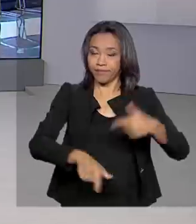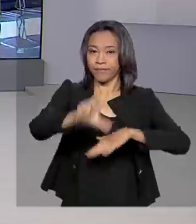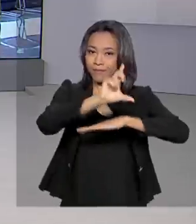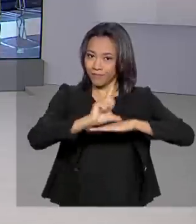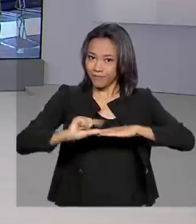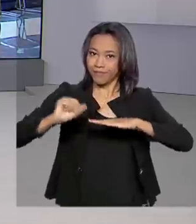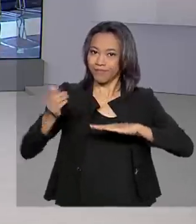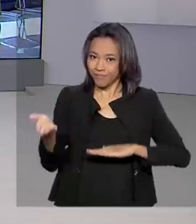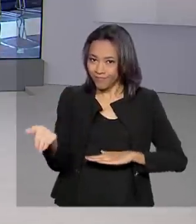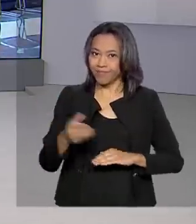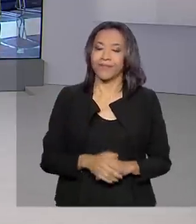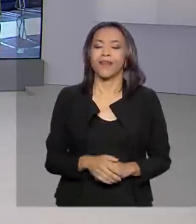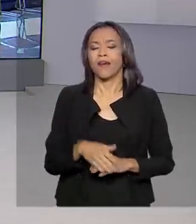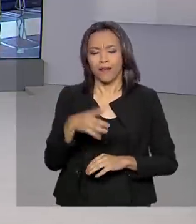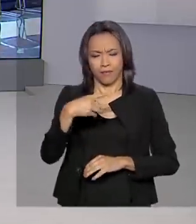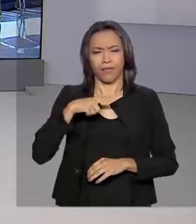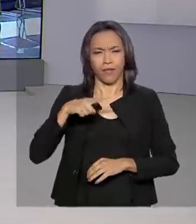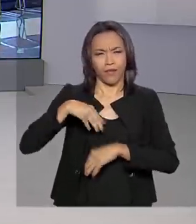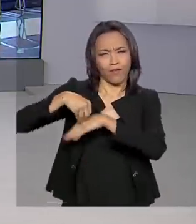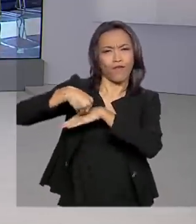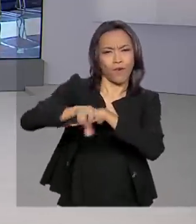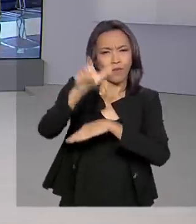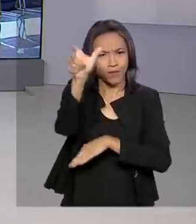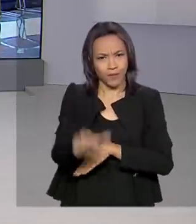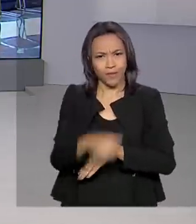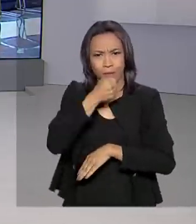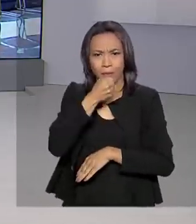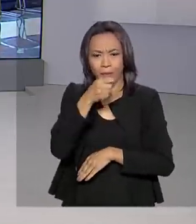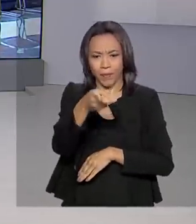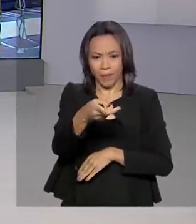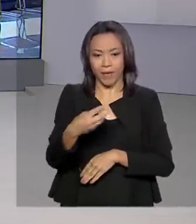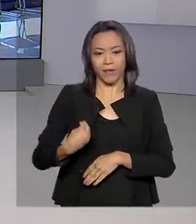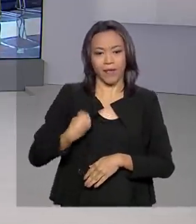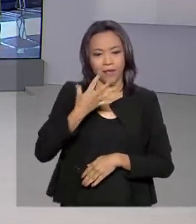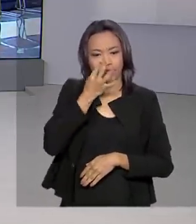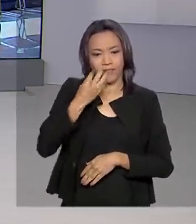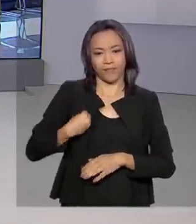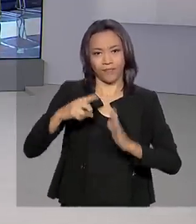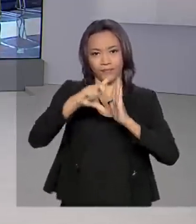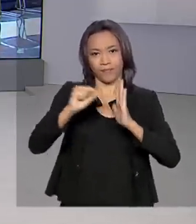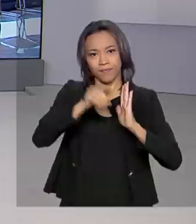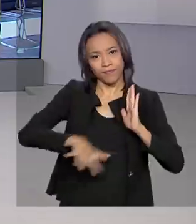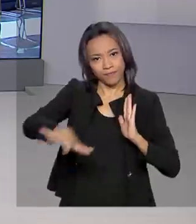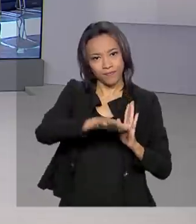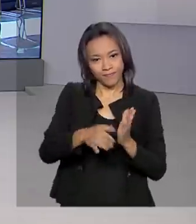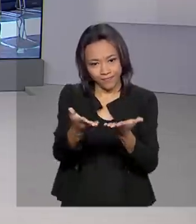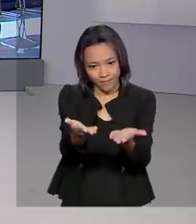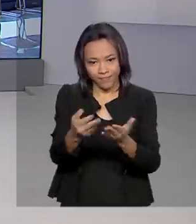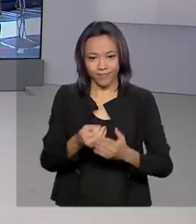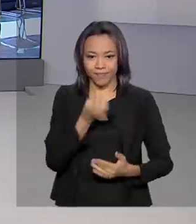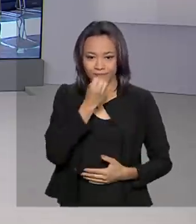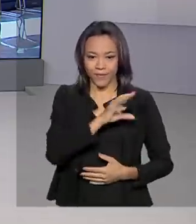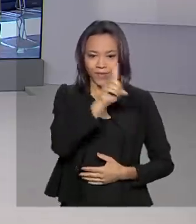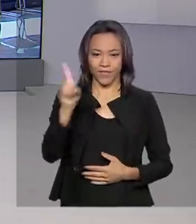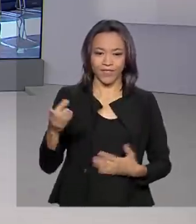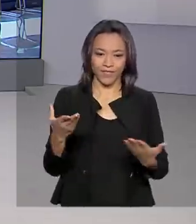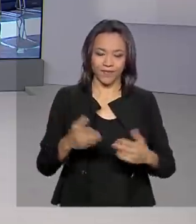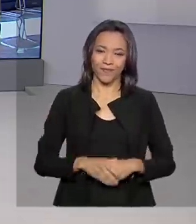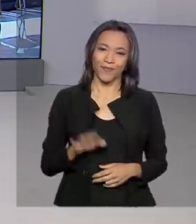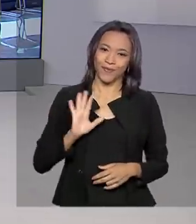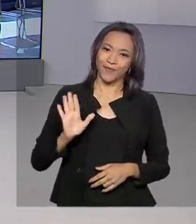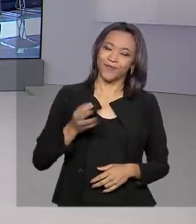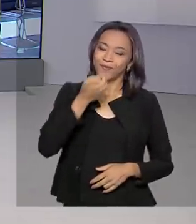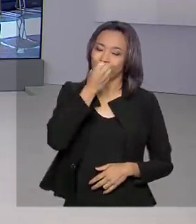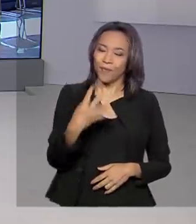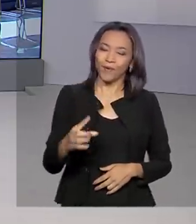repórter Luciana Collares de Holanda. Ela traz as informações para a gente direto do Palácio do Planalto. Bom dia, Luciana. Olá, Renata.